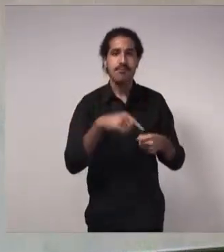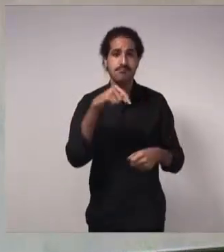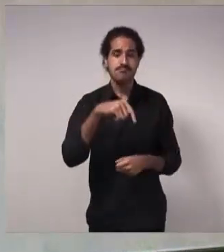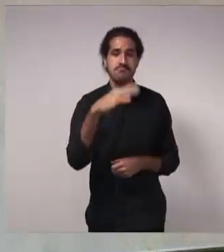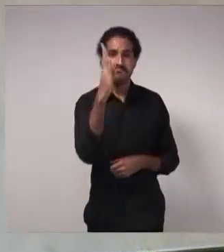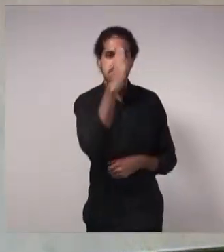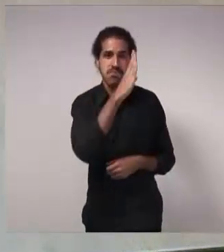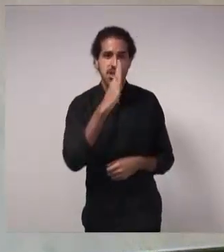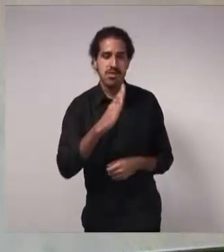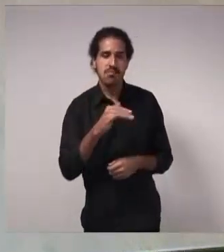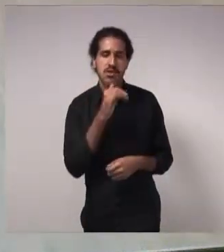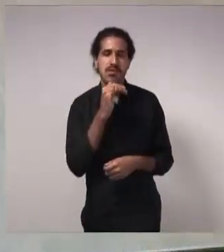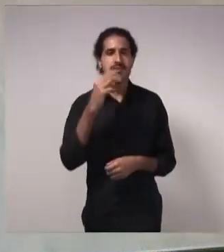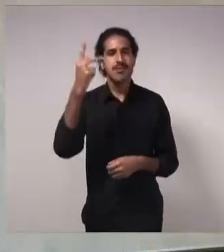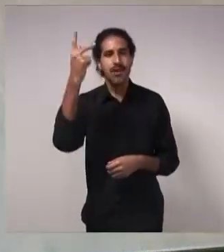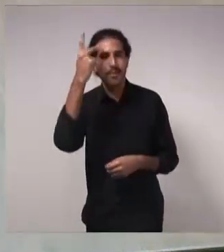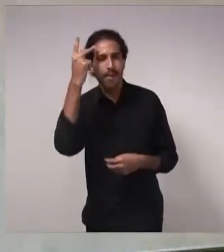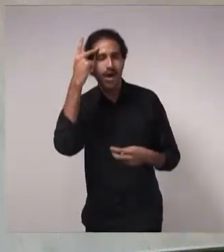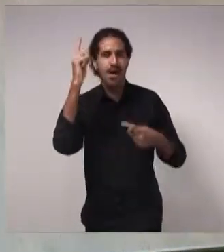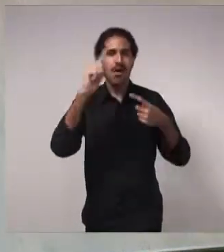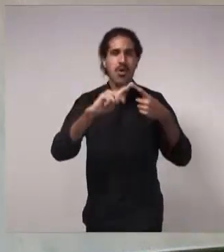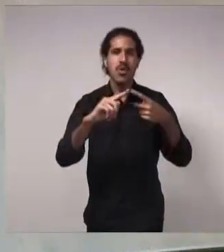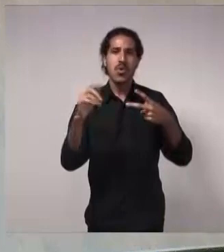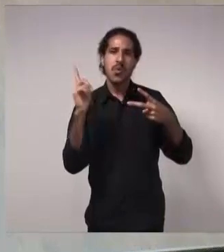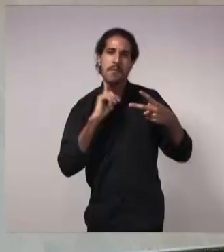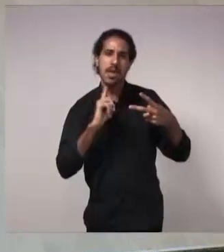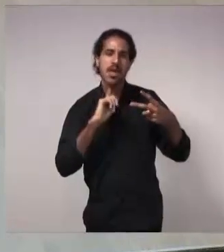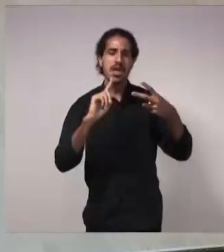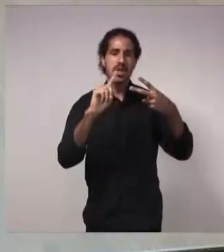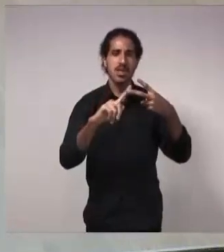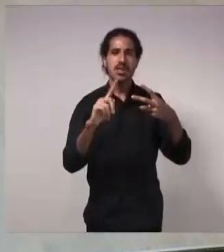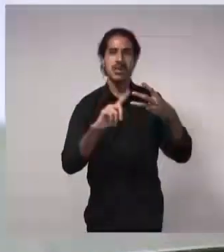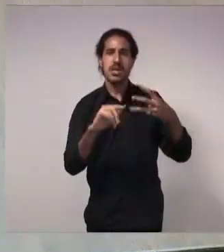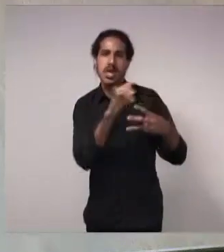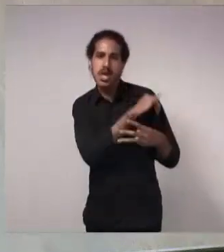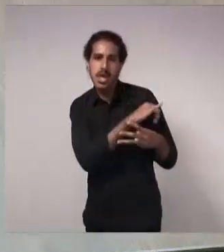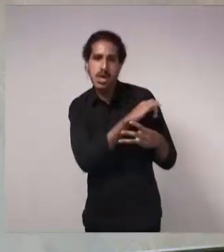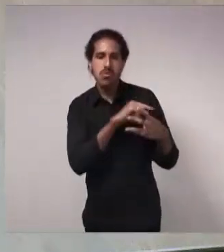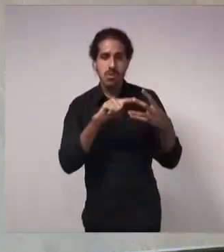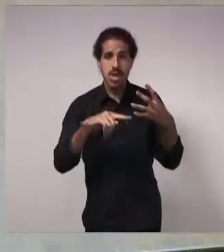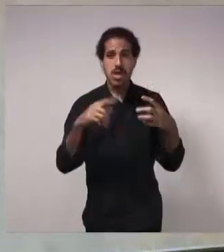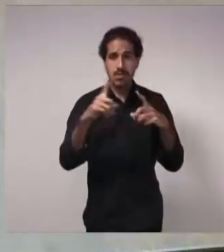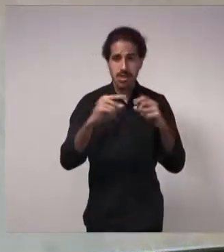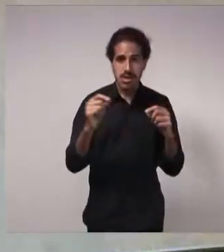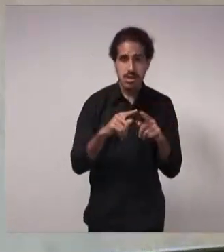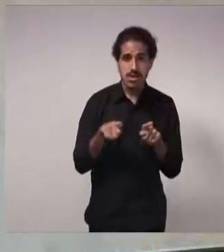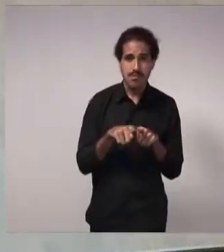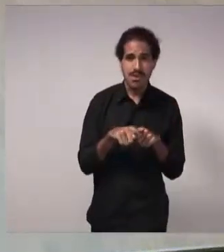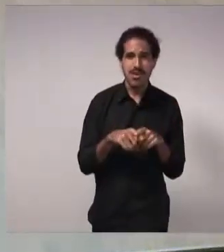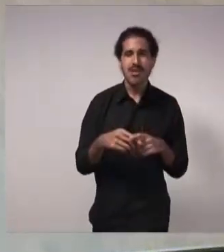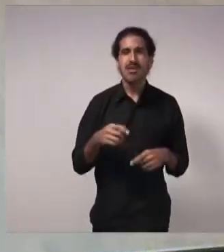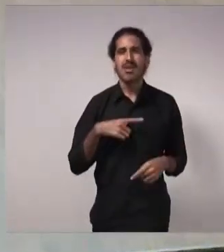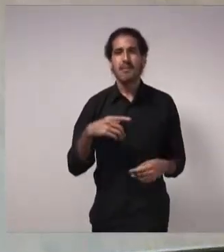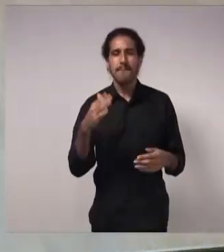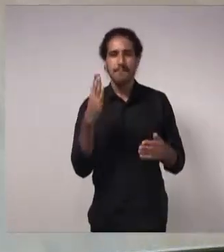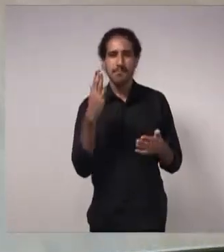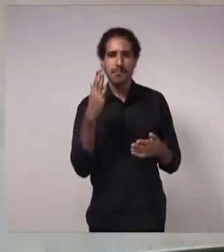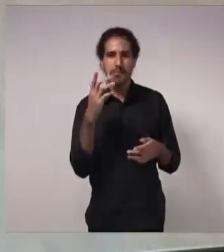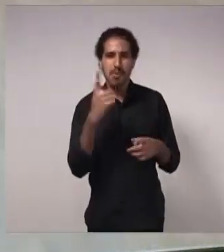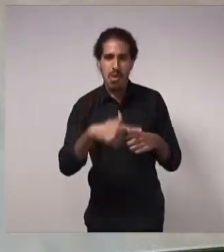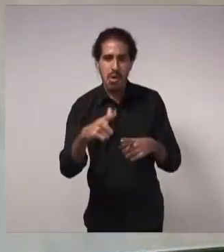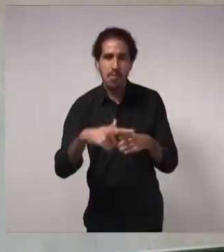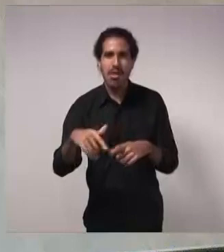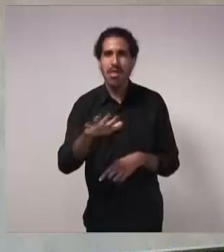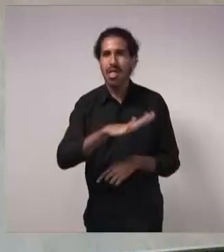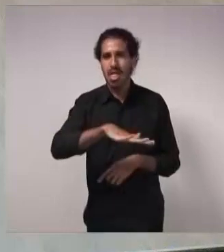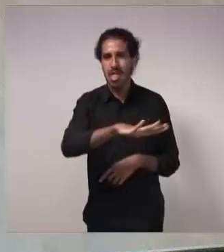de São Paulo, Minas, Rio de Janeiro e aqui no Distrito Federal, passar por sérias questões de abastecimento